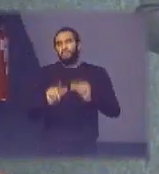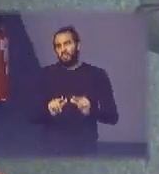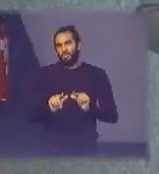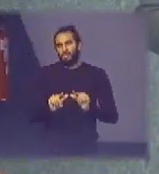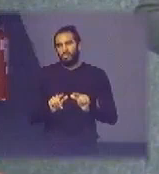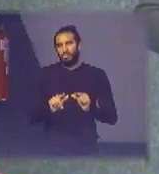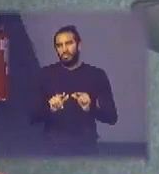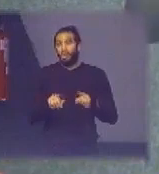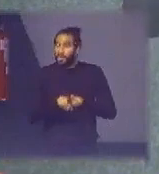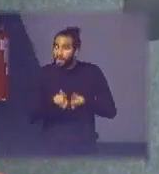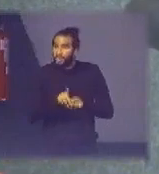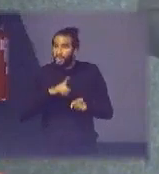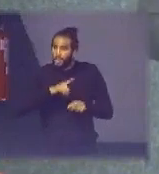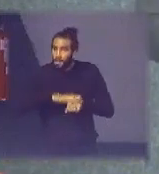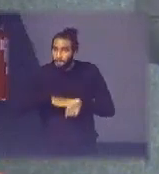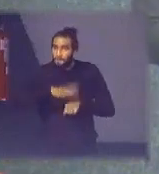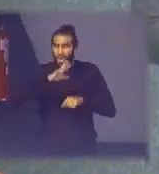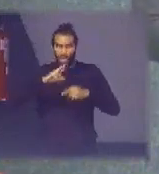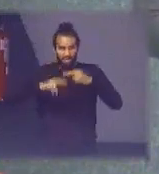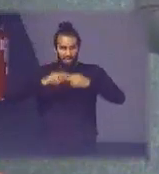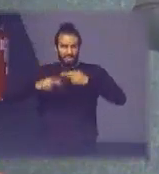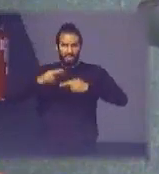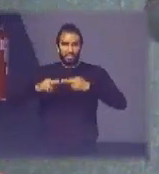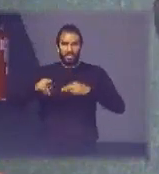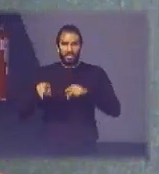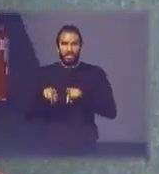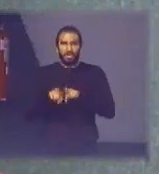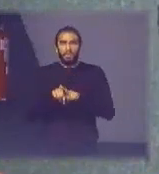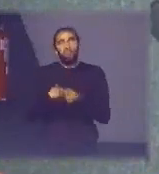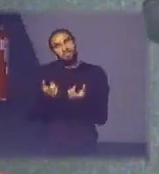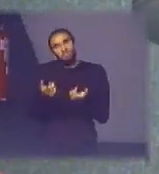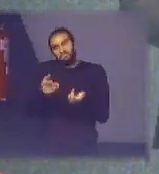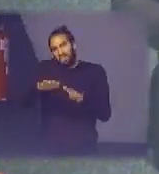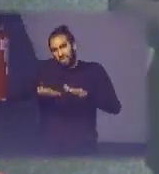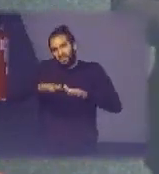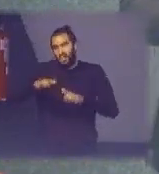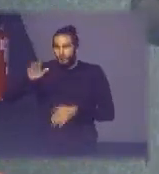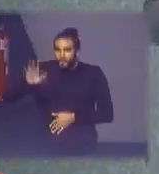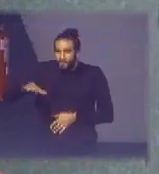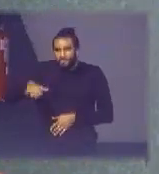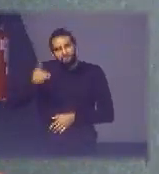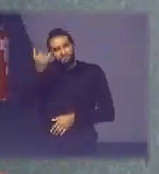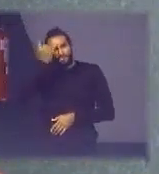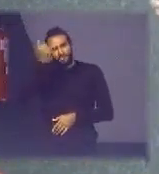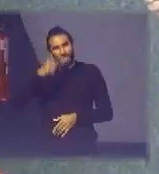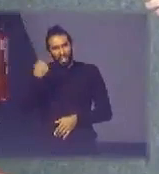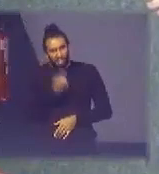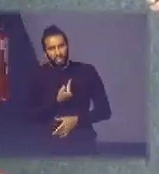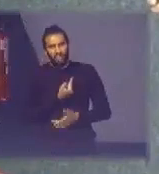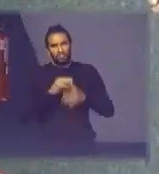de reciclagem e barateando um pouco mais essas são algumas ideias que a gente tem